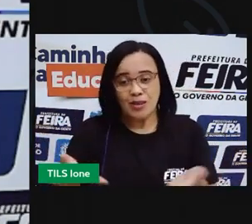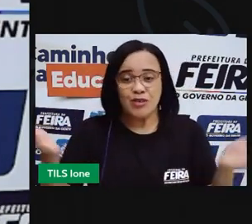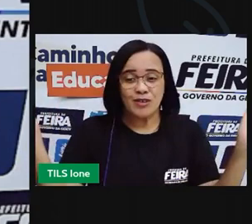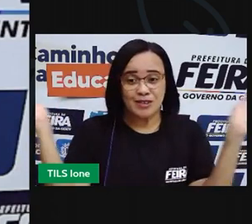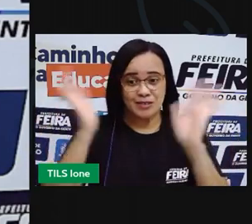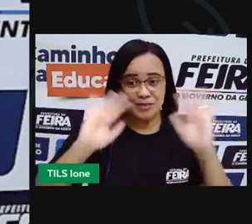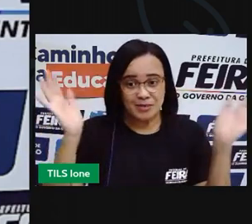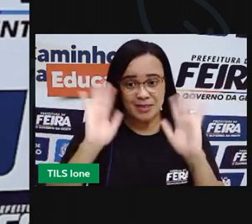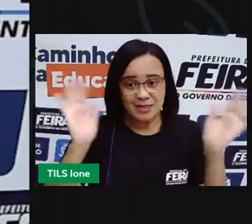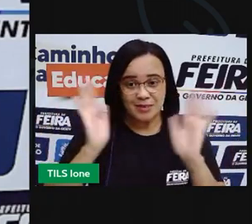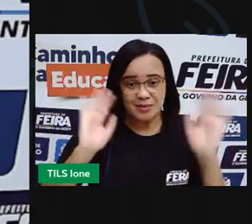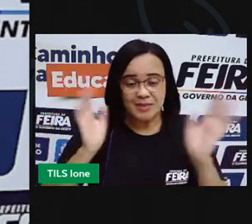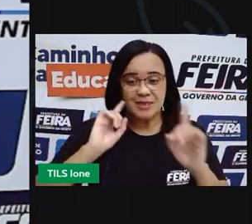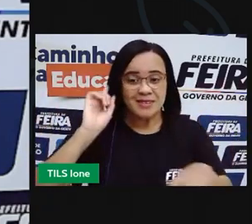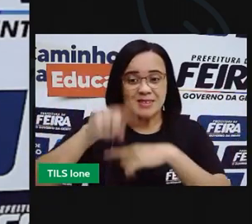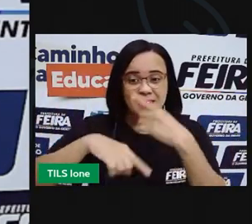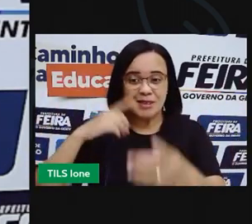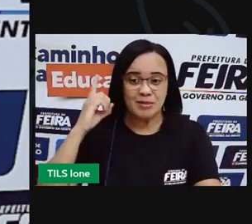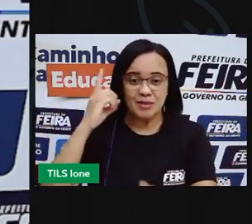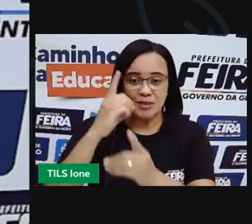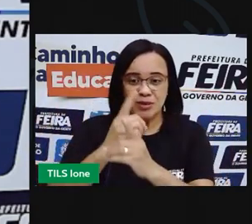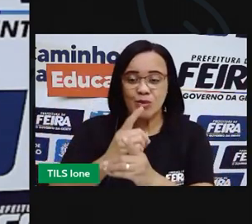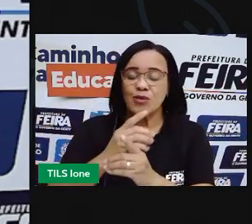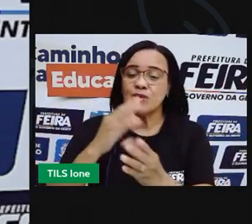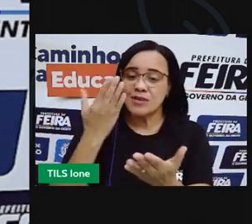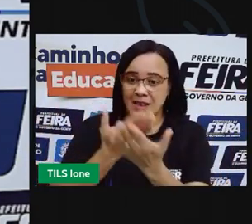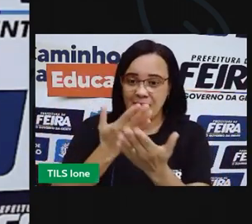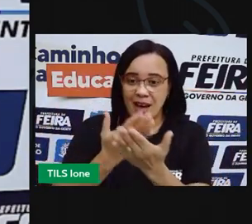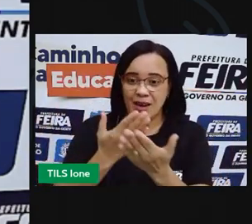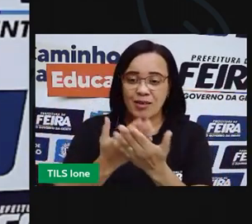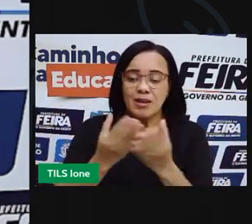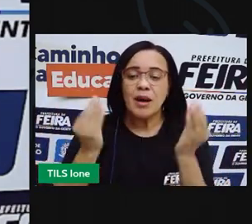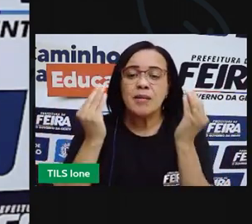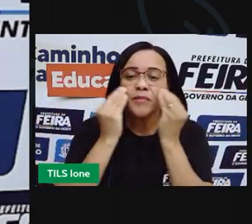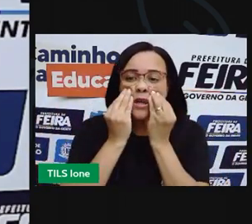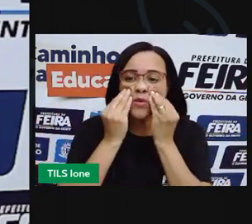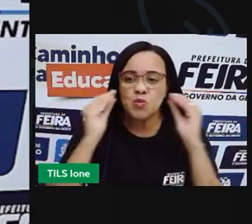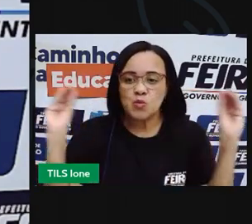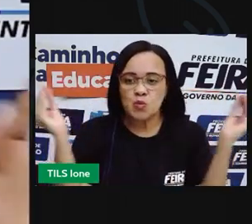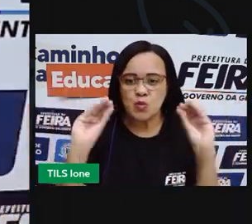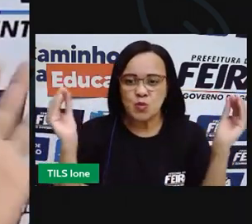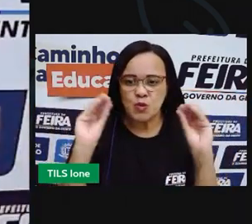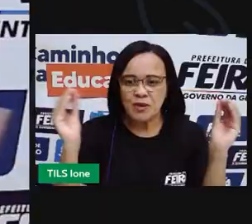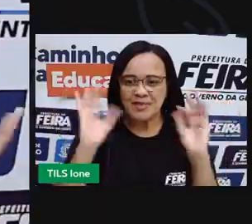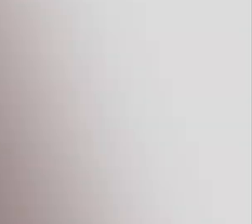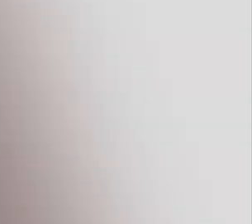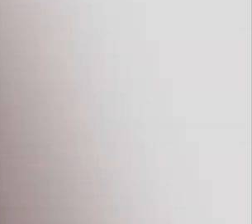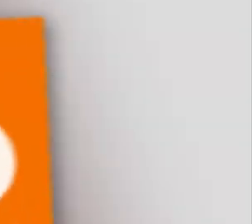nos vemos na próxima aula, tá? Beijo grande. Até o próximo encontro.